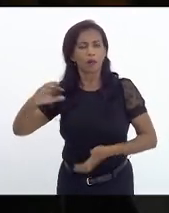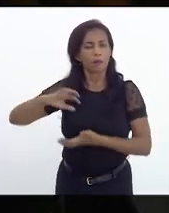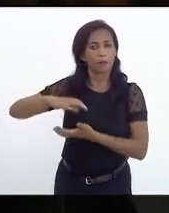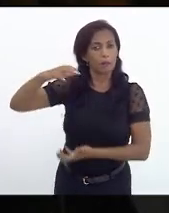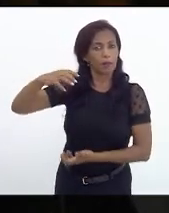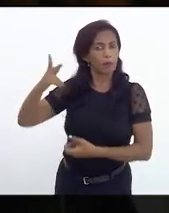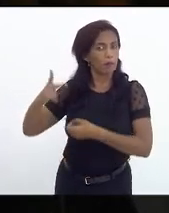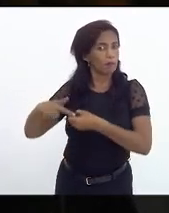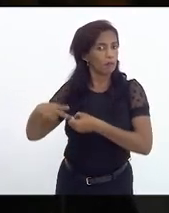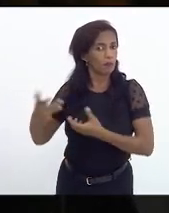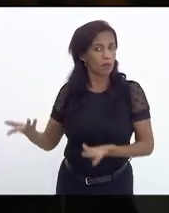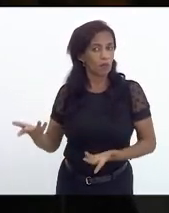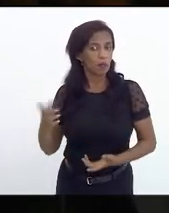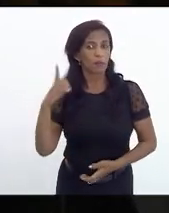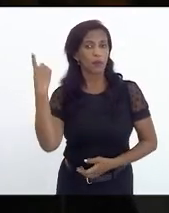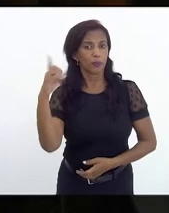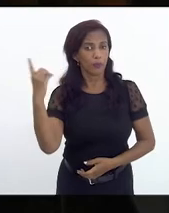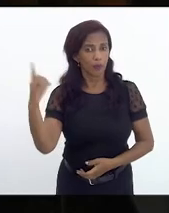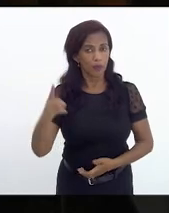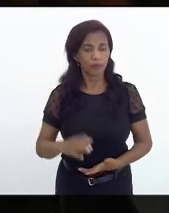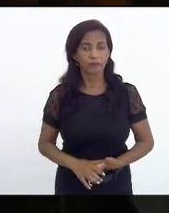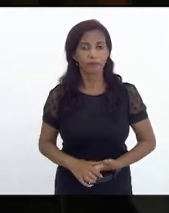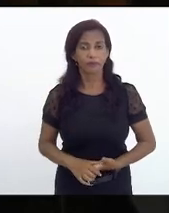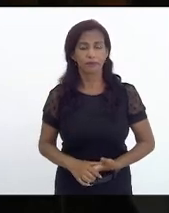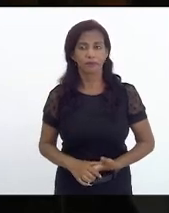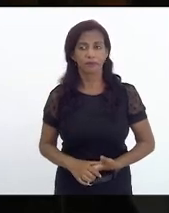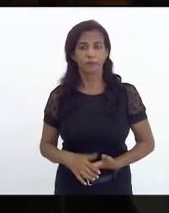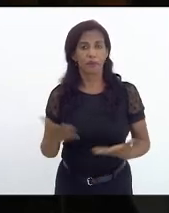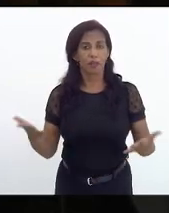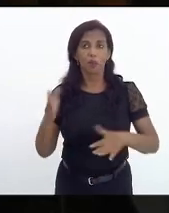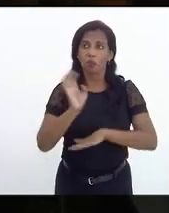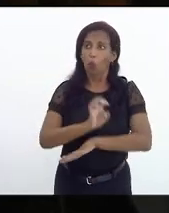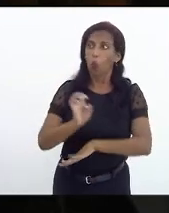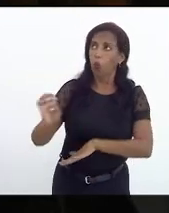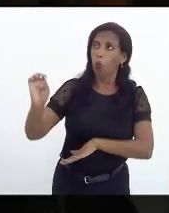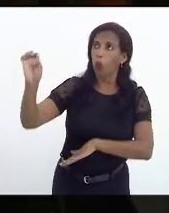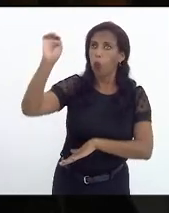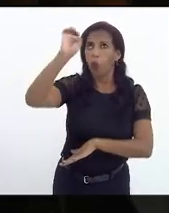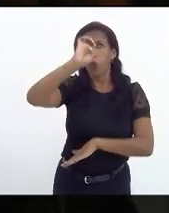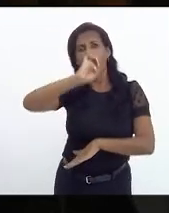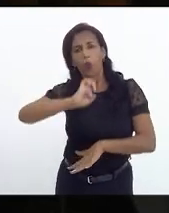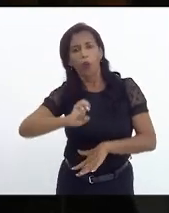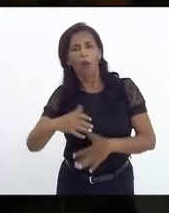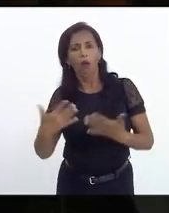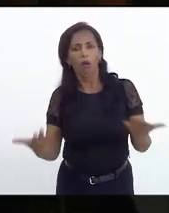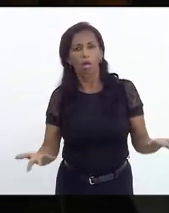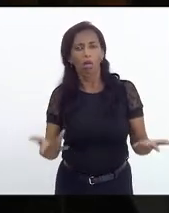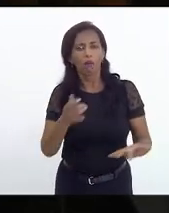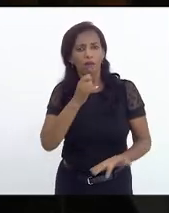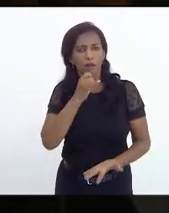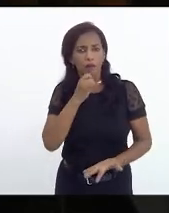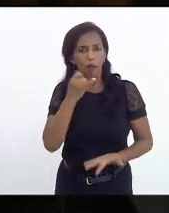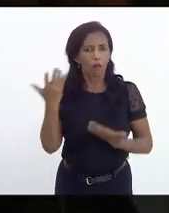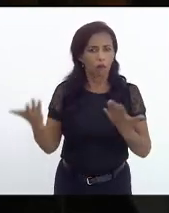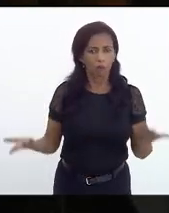petróleo e pelo dólar e os estados ficarem amíngua.